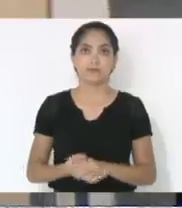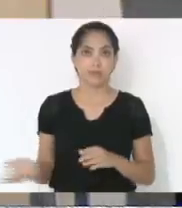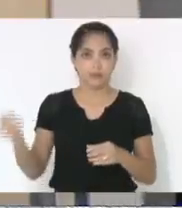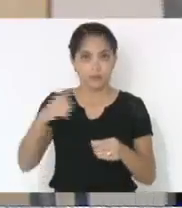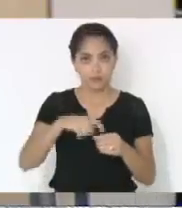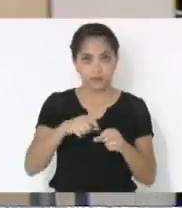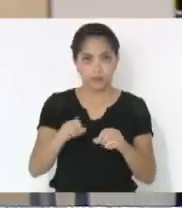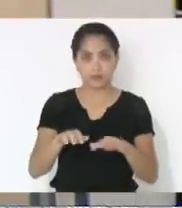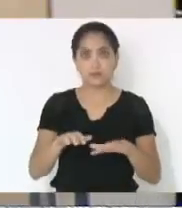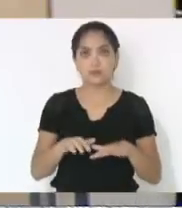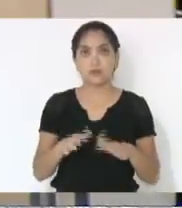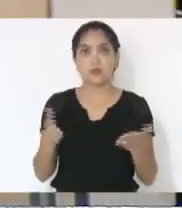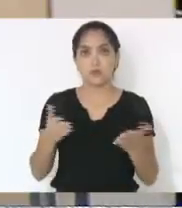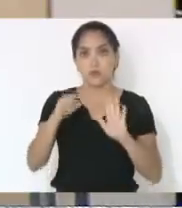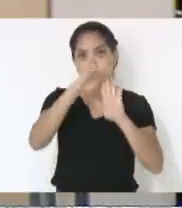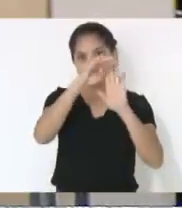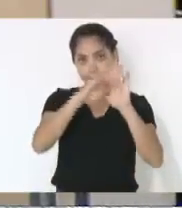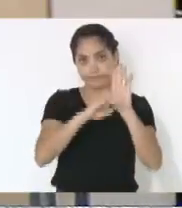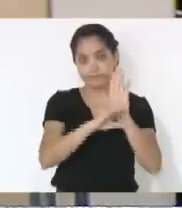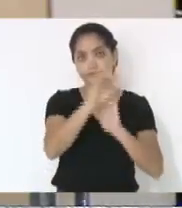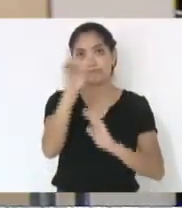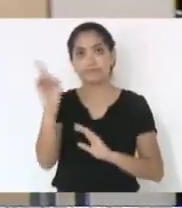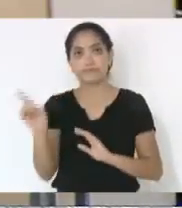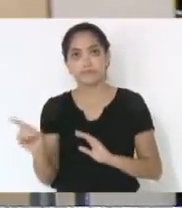Reaberta a sessão, ordem do dia.